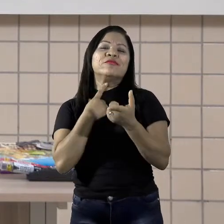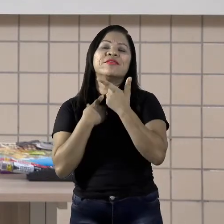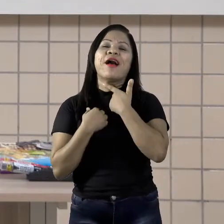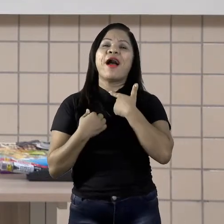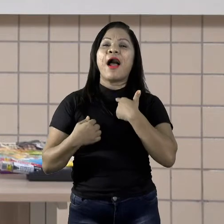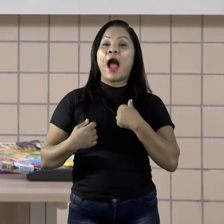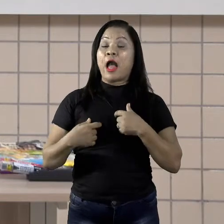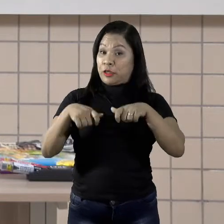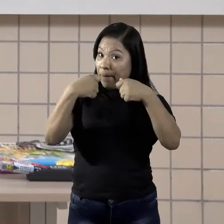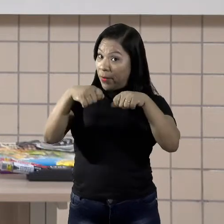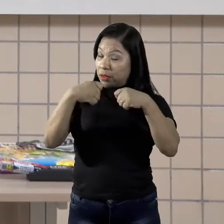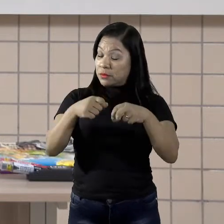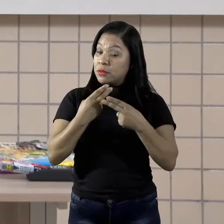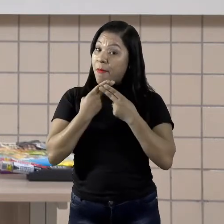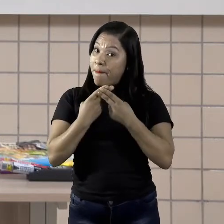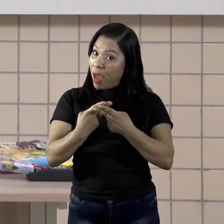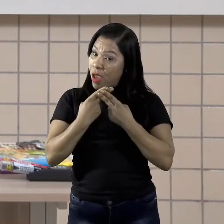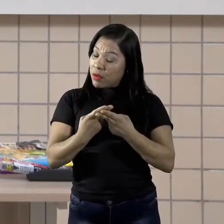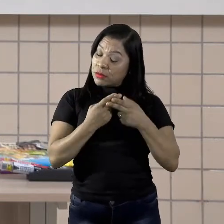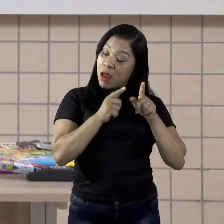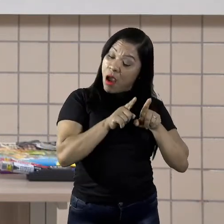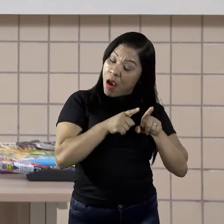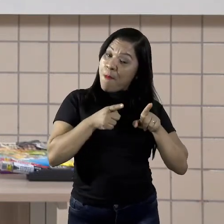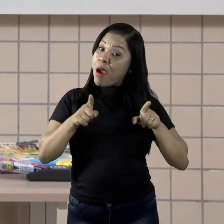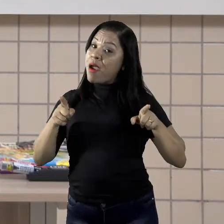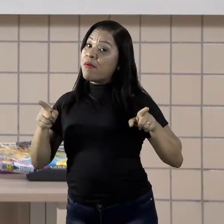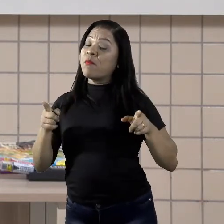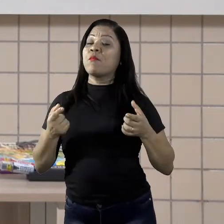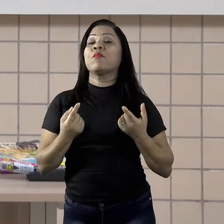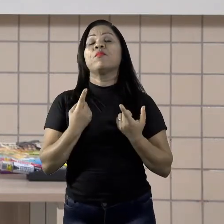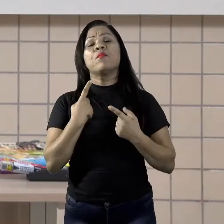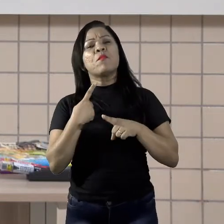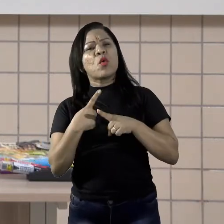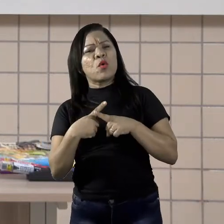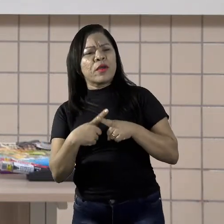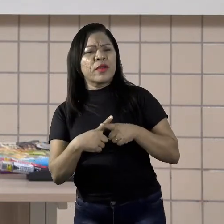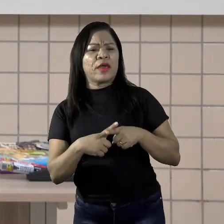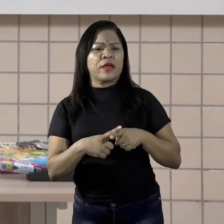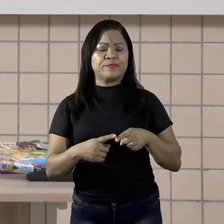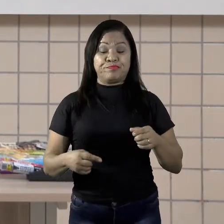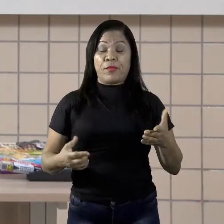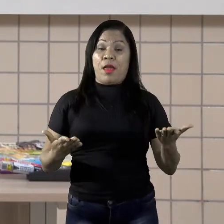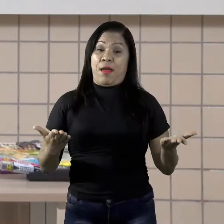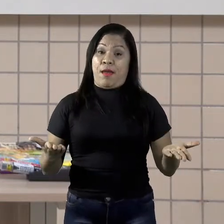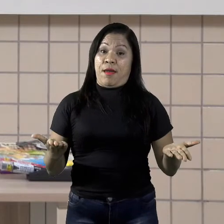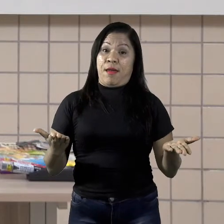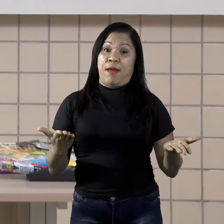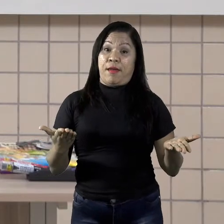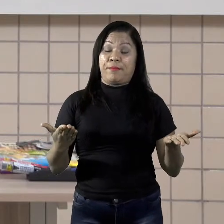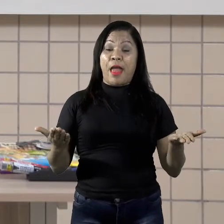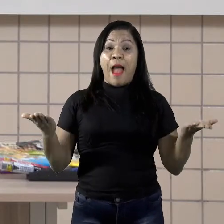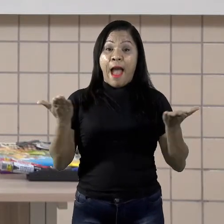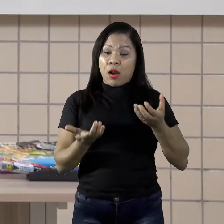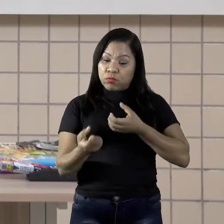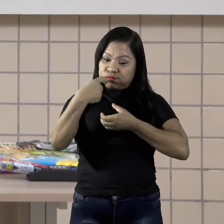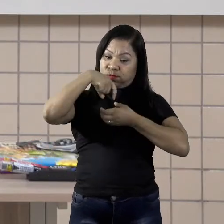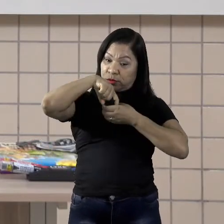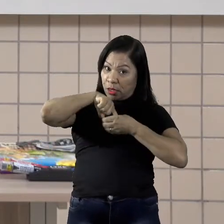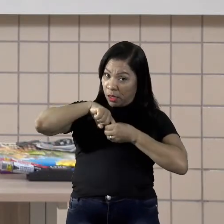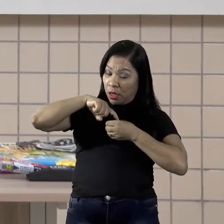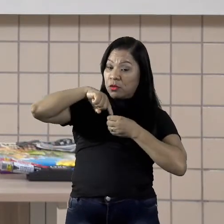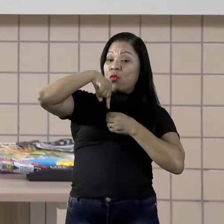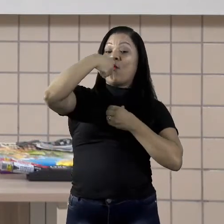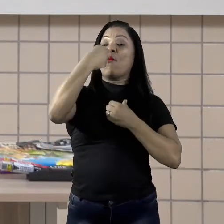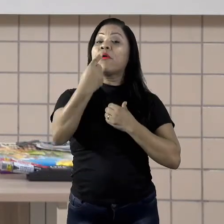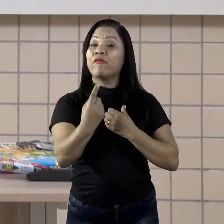porque esta é uma fase em que os conflitos ocorrem externa, mas também internamente. Muitas